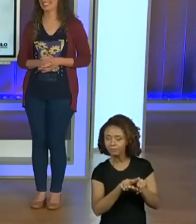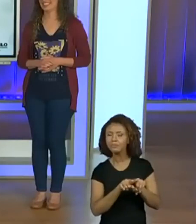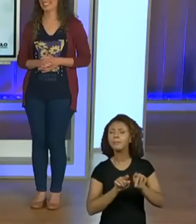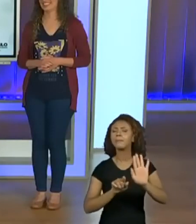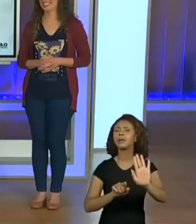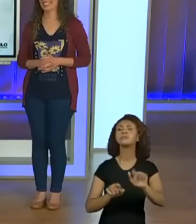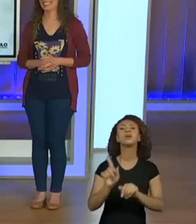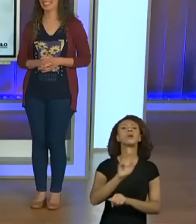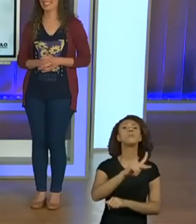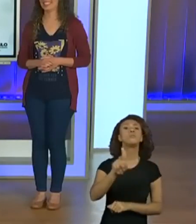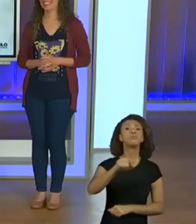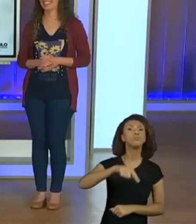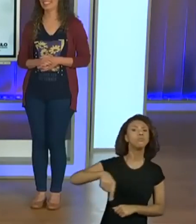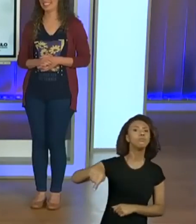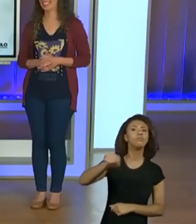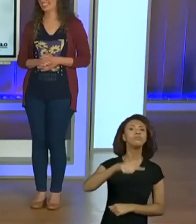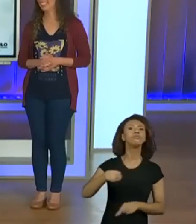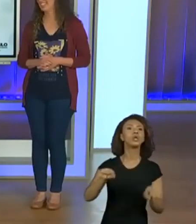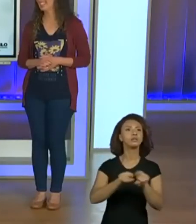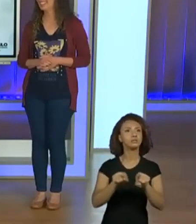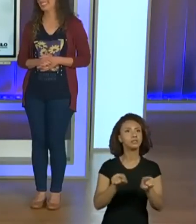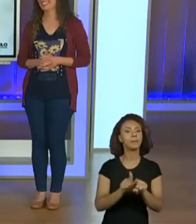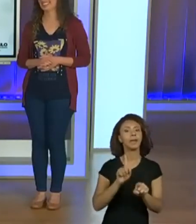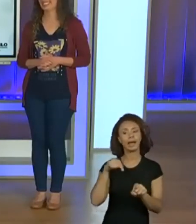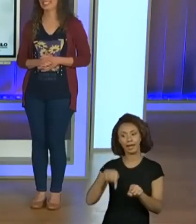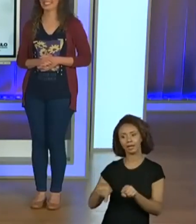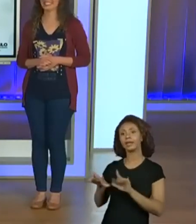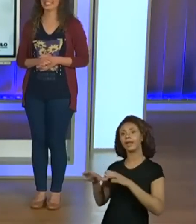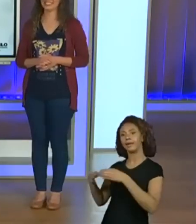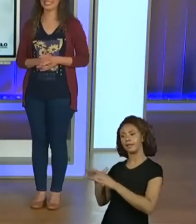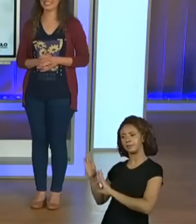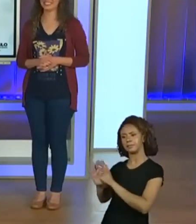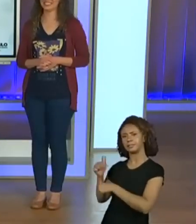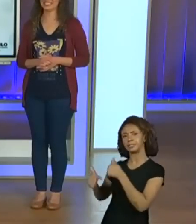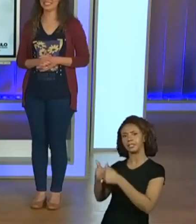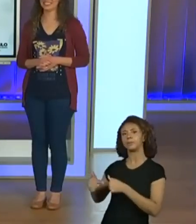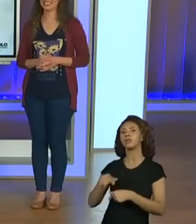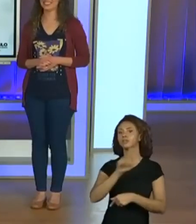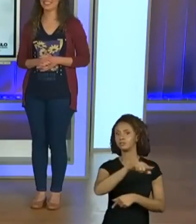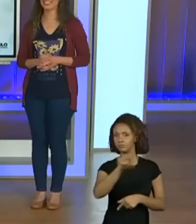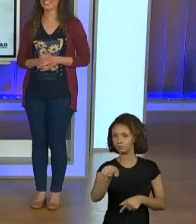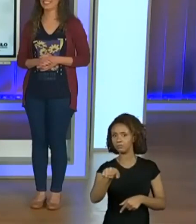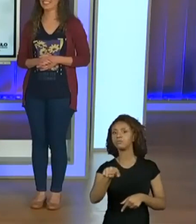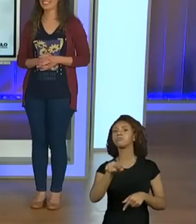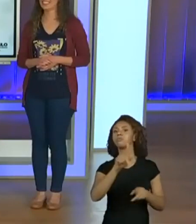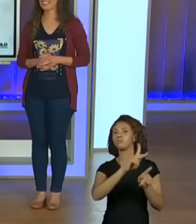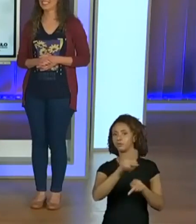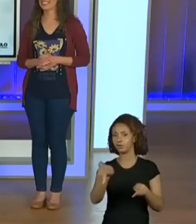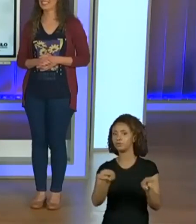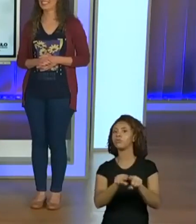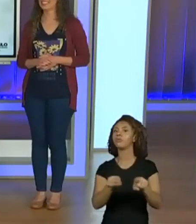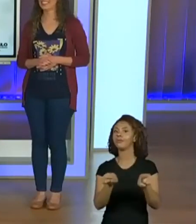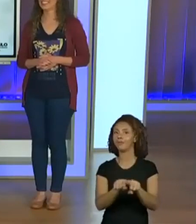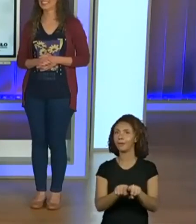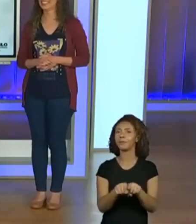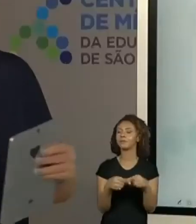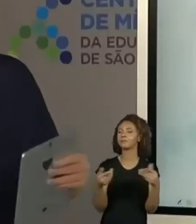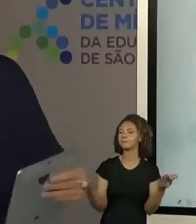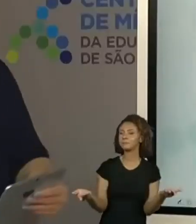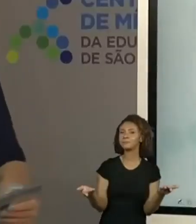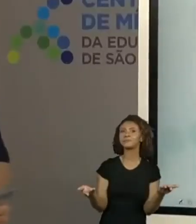E os professores também, da mesma forma que aqui a gente trabalha em equipe, os professores também que estão na sala sempre estão conosco. Então, crianças, olha como é gostoso a gente